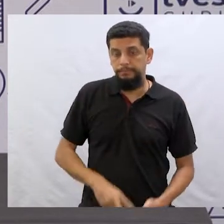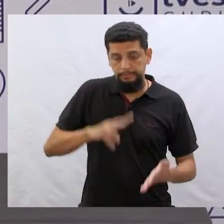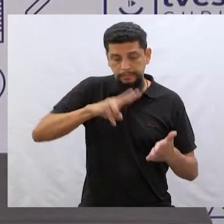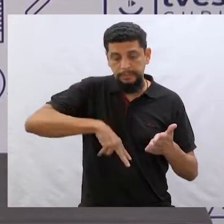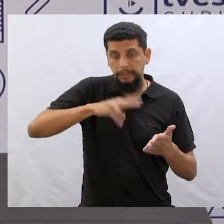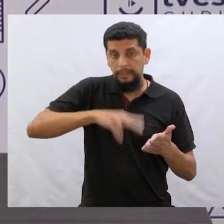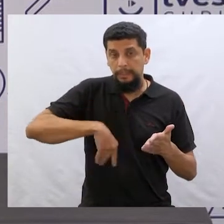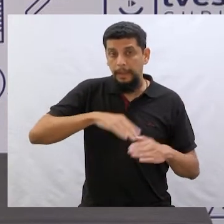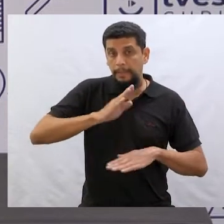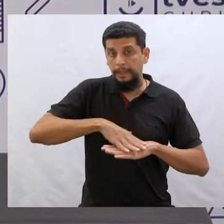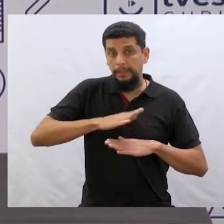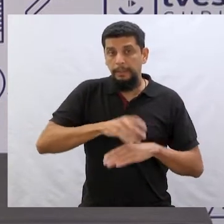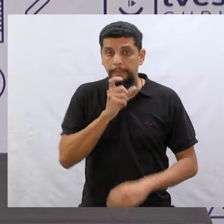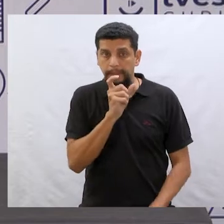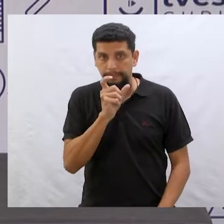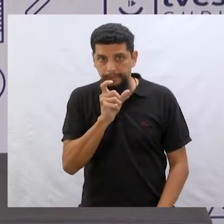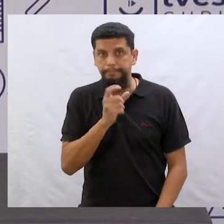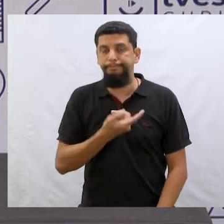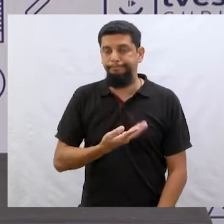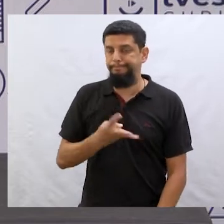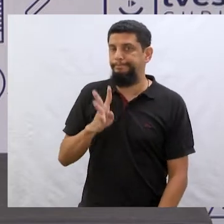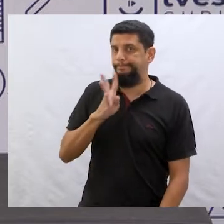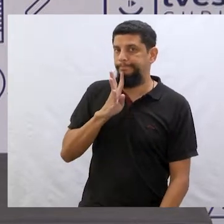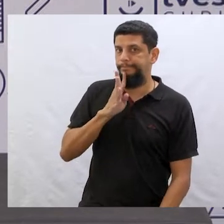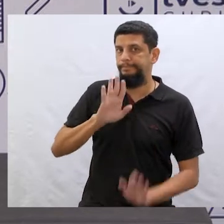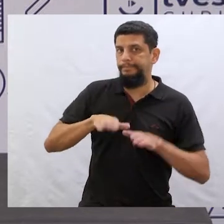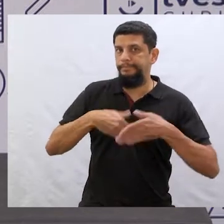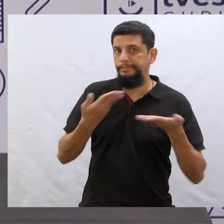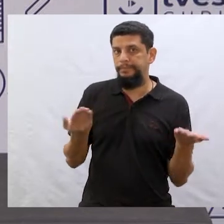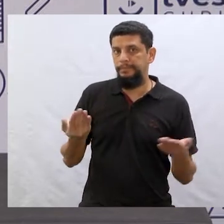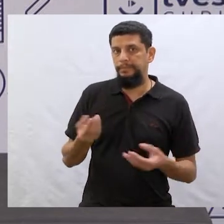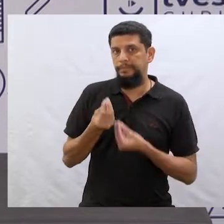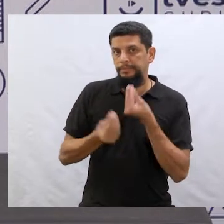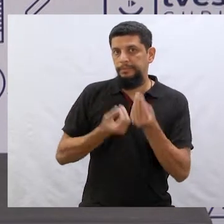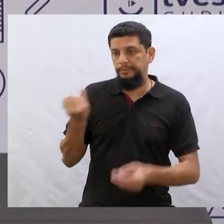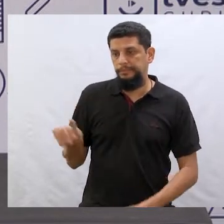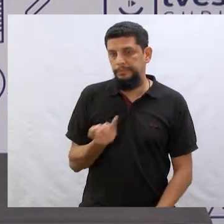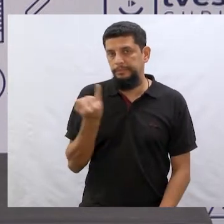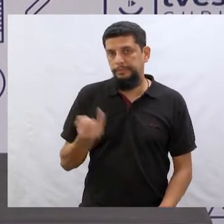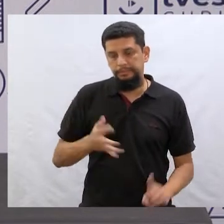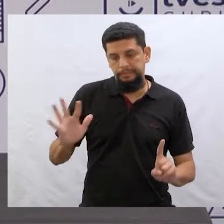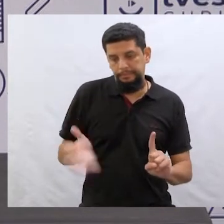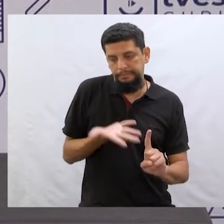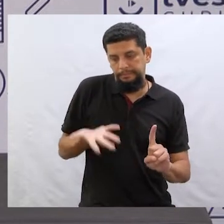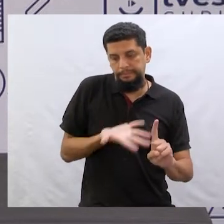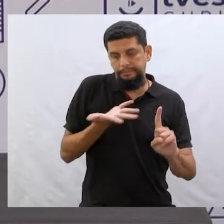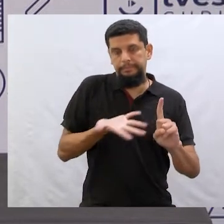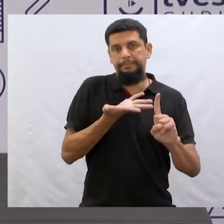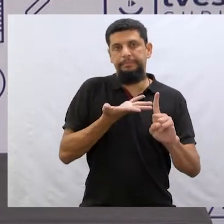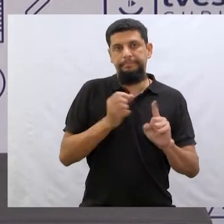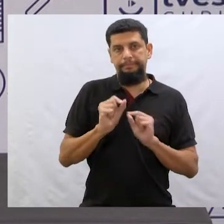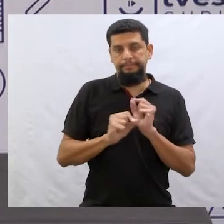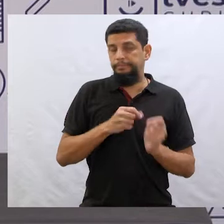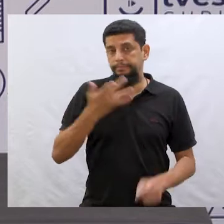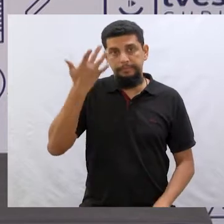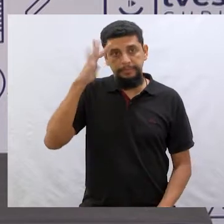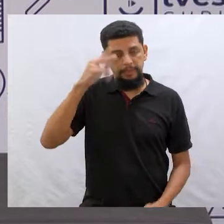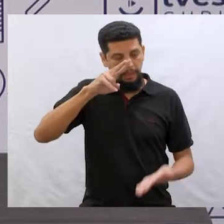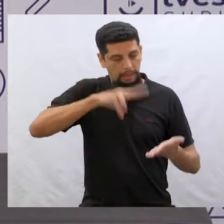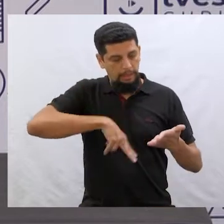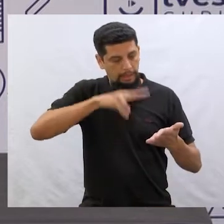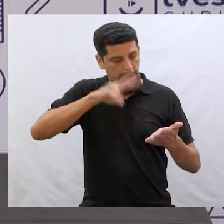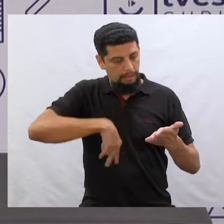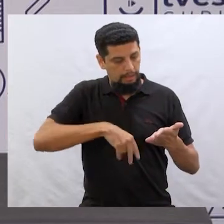mais palavras a gente conhece. Então, é importante incentivar. E a criança que ainda não sabe ler,